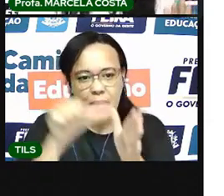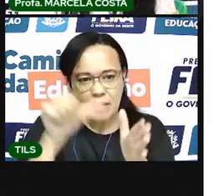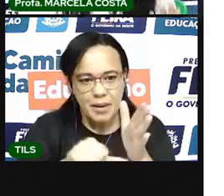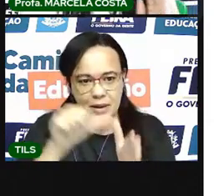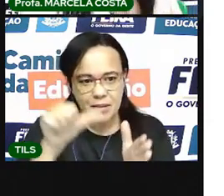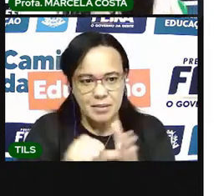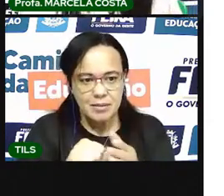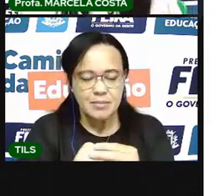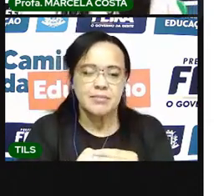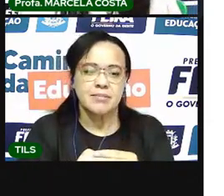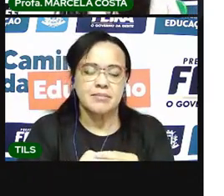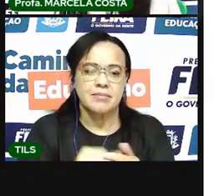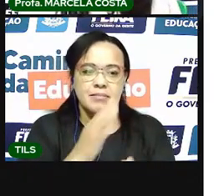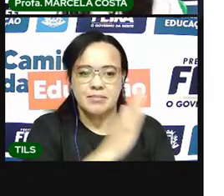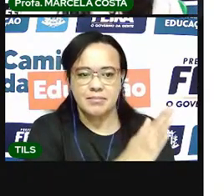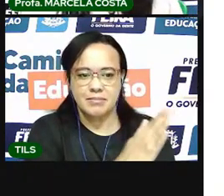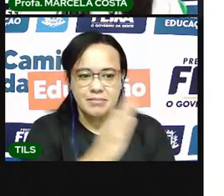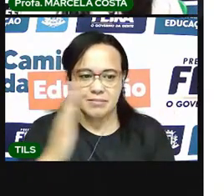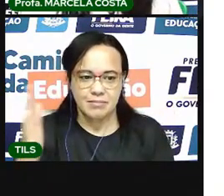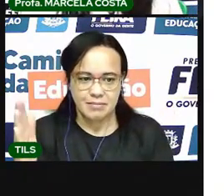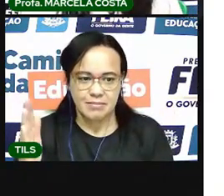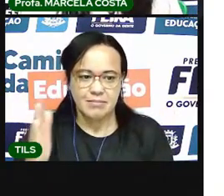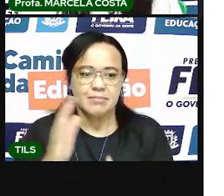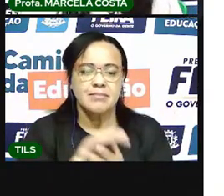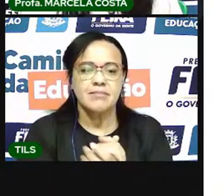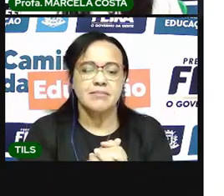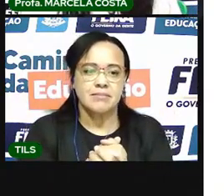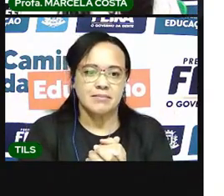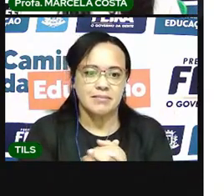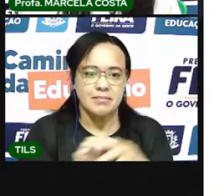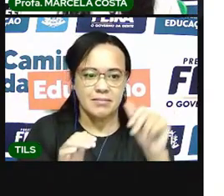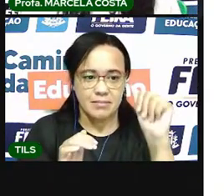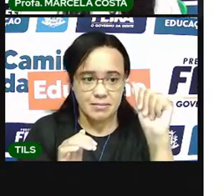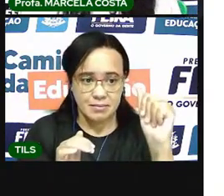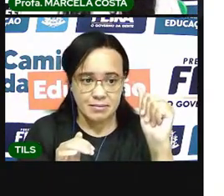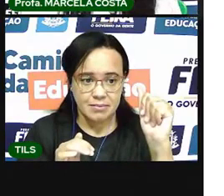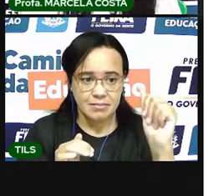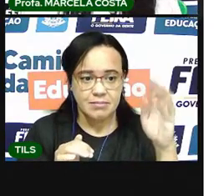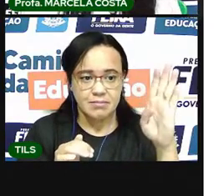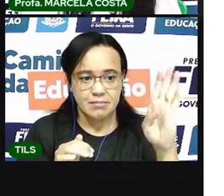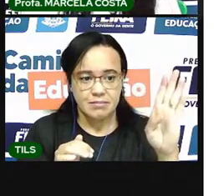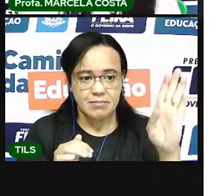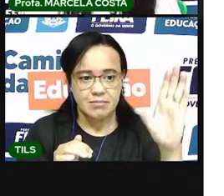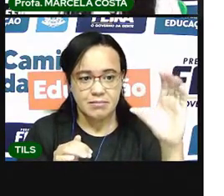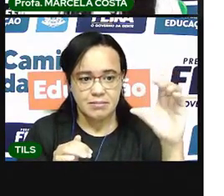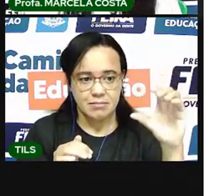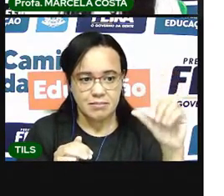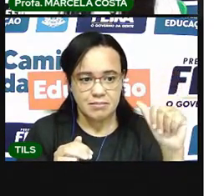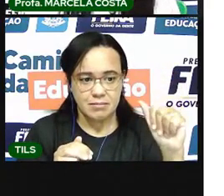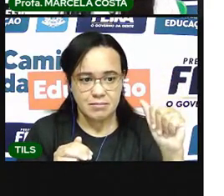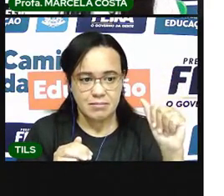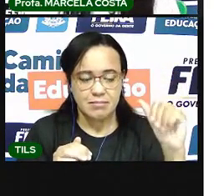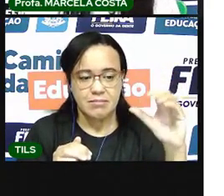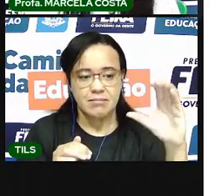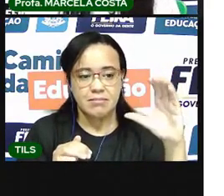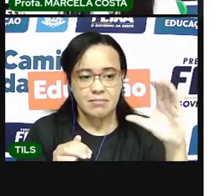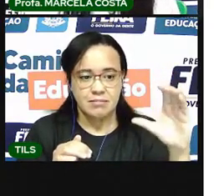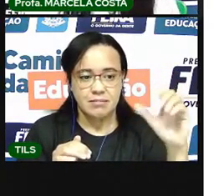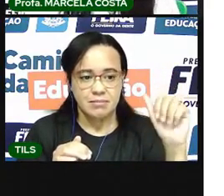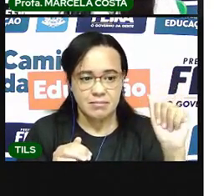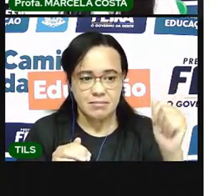esquerda para a direita. A-ba-ca-xi.